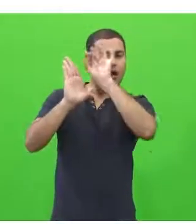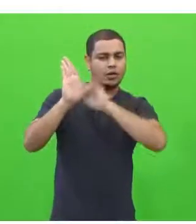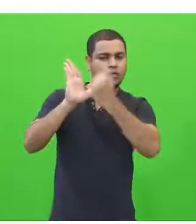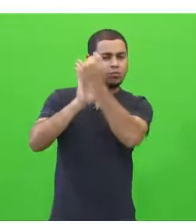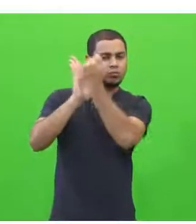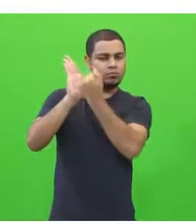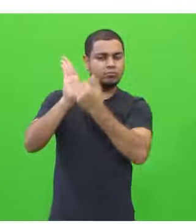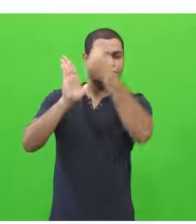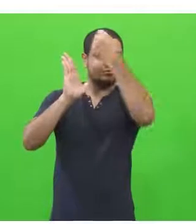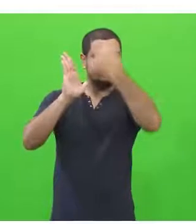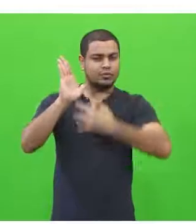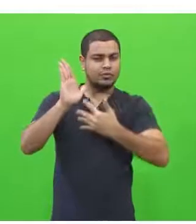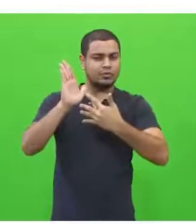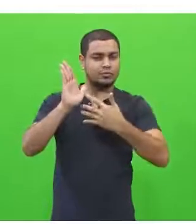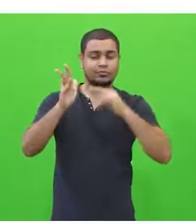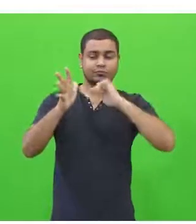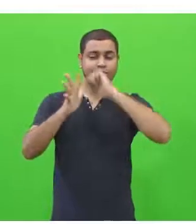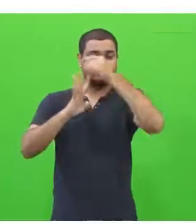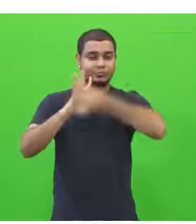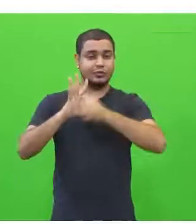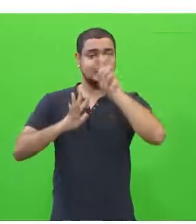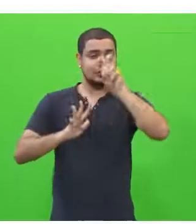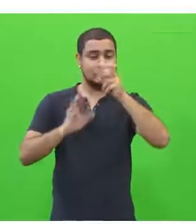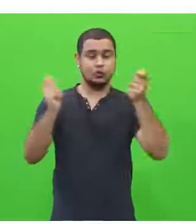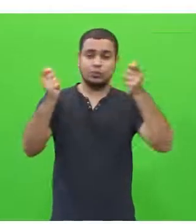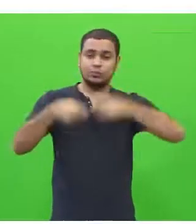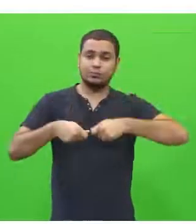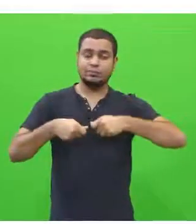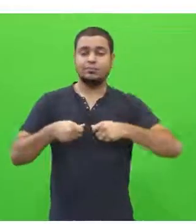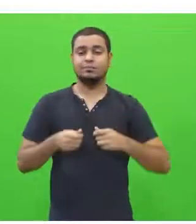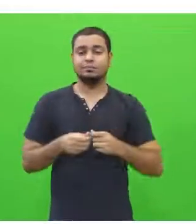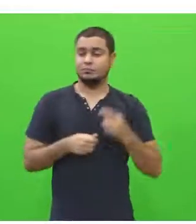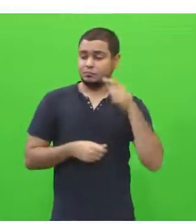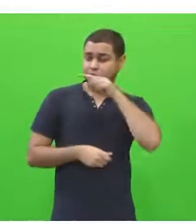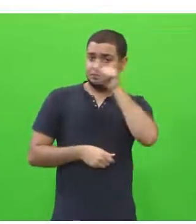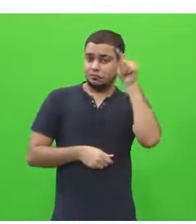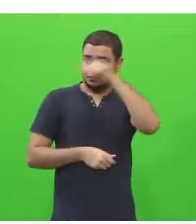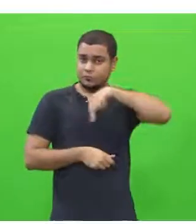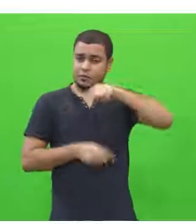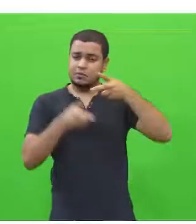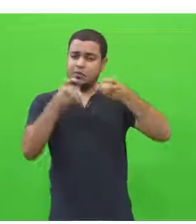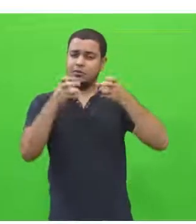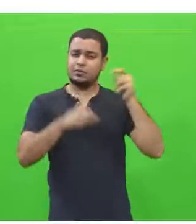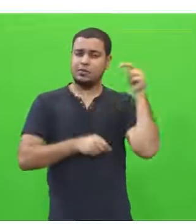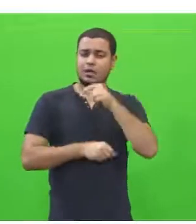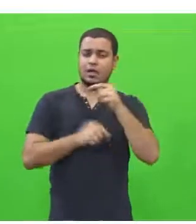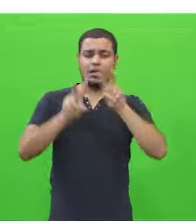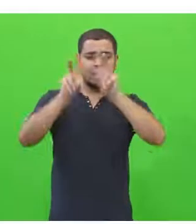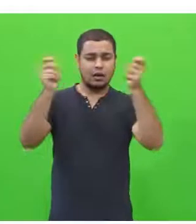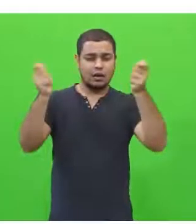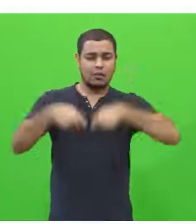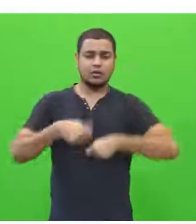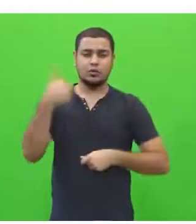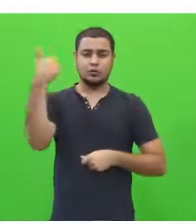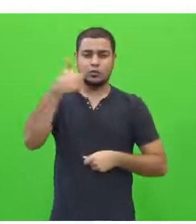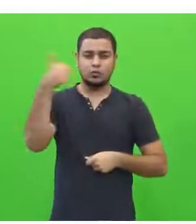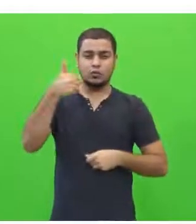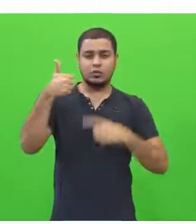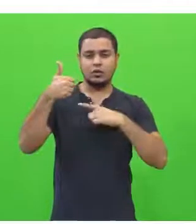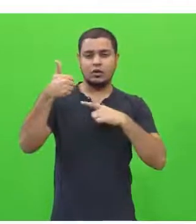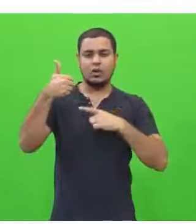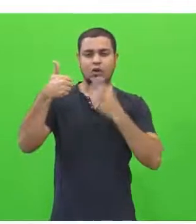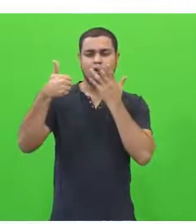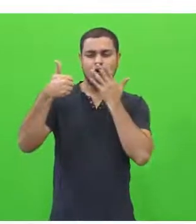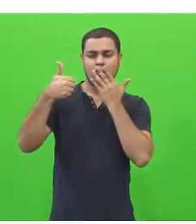matriz, ela é composta por cinco competências, vocês estão percebendo que a competência 1, ela está com uma cor